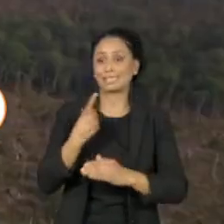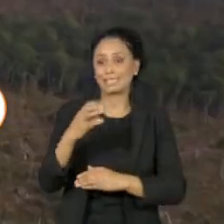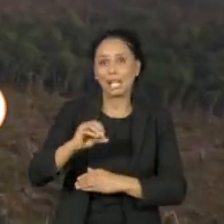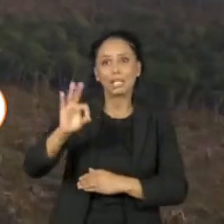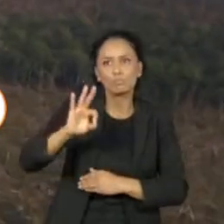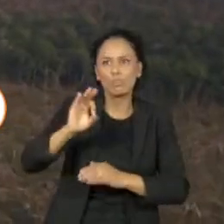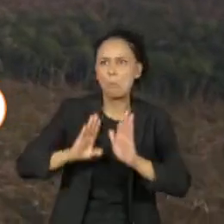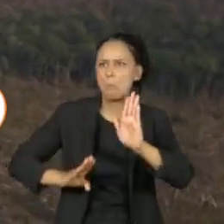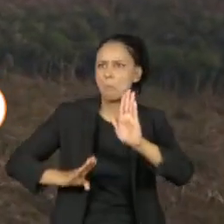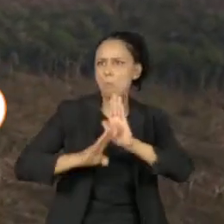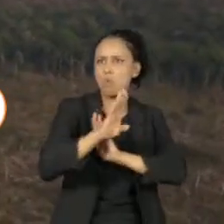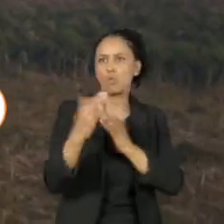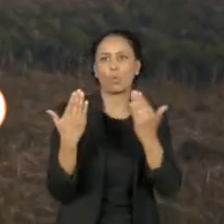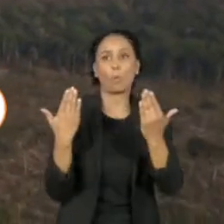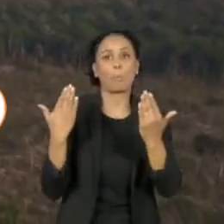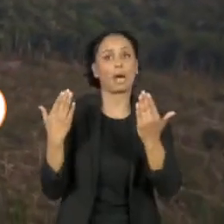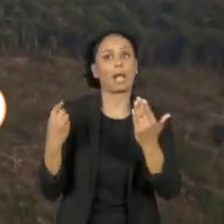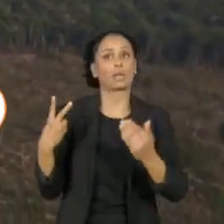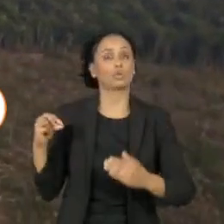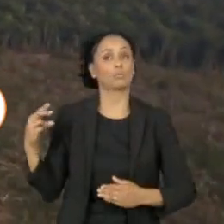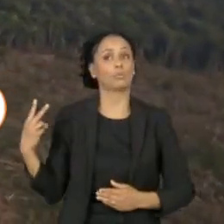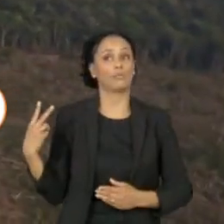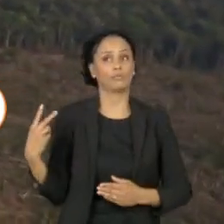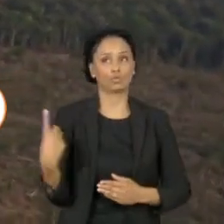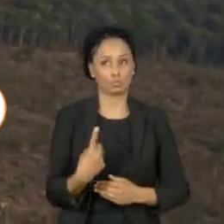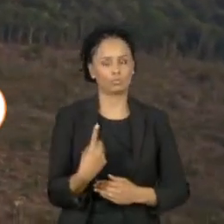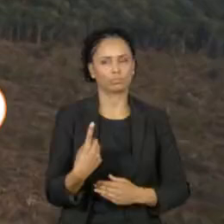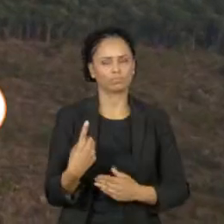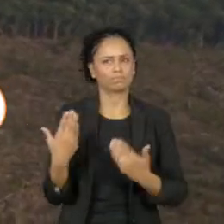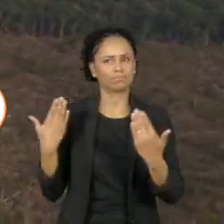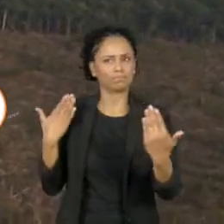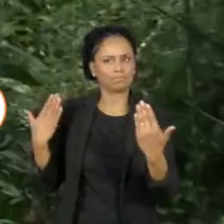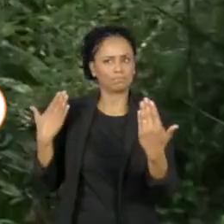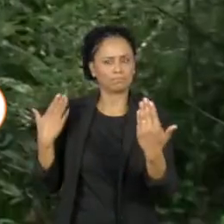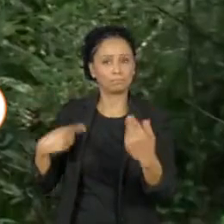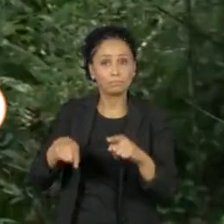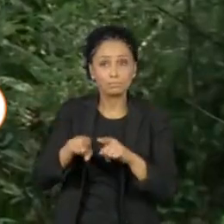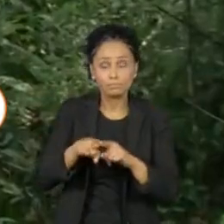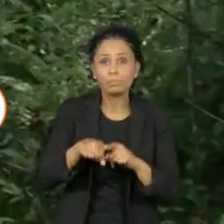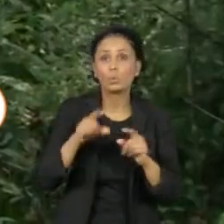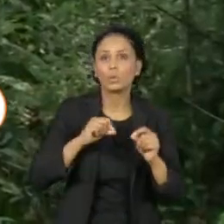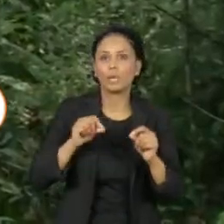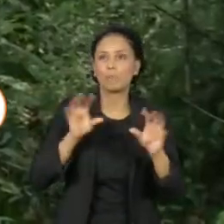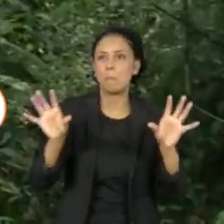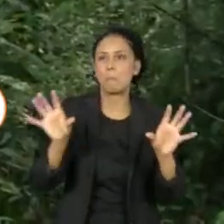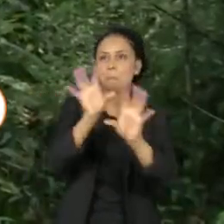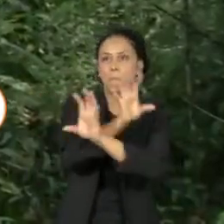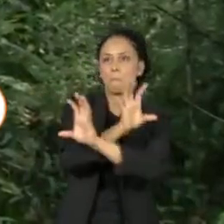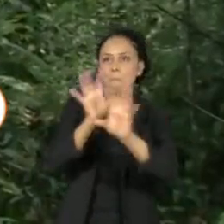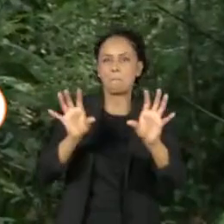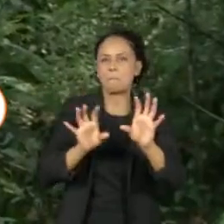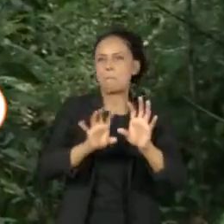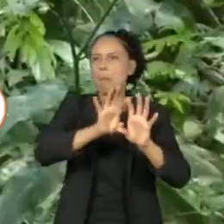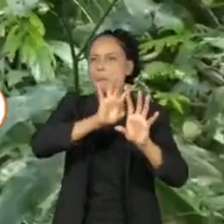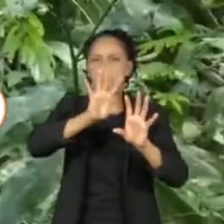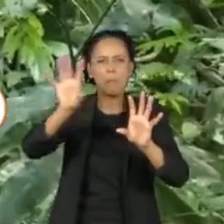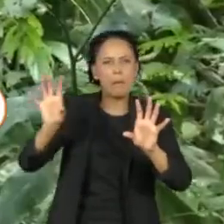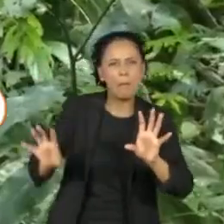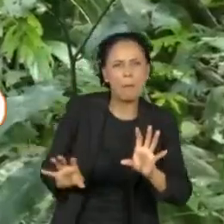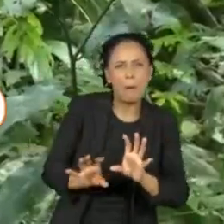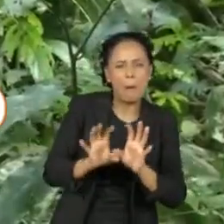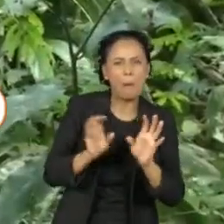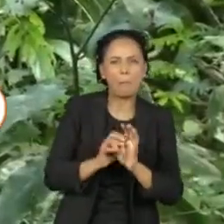período do ano passado. Além disso, o desmatamento do bioma supera os 10 mil quilômetros quadrados por ano desde